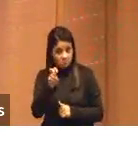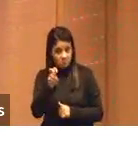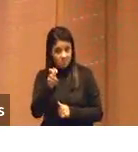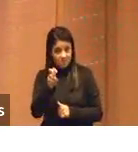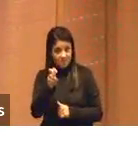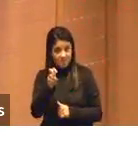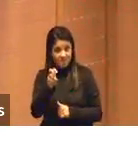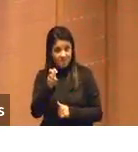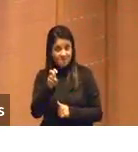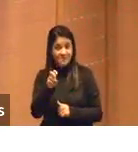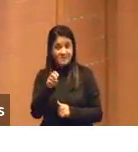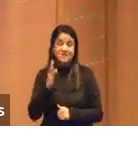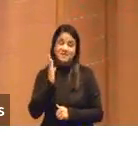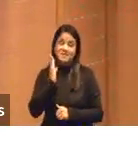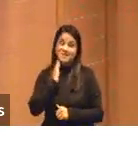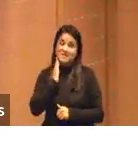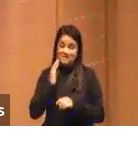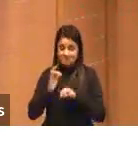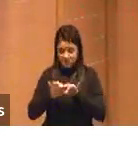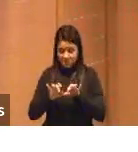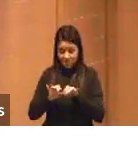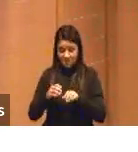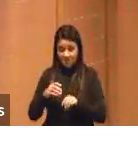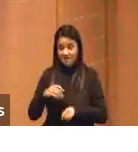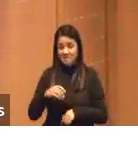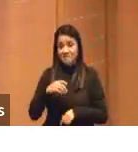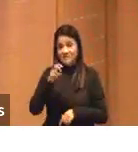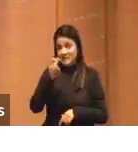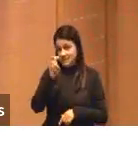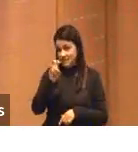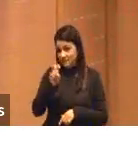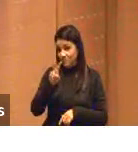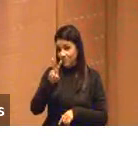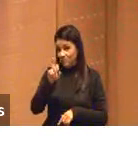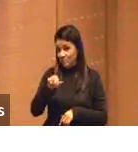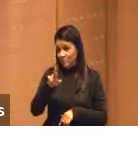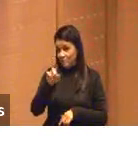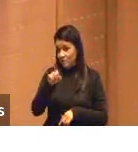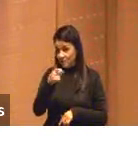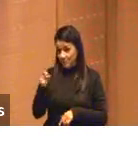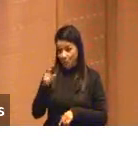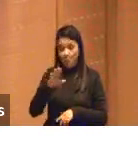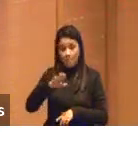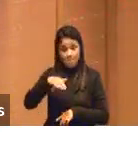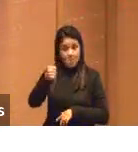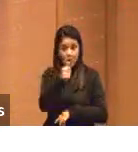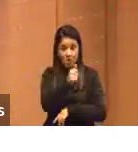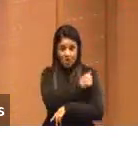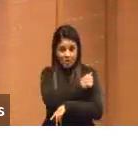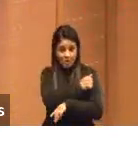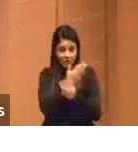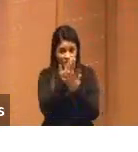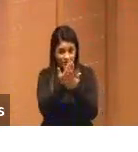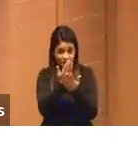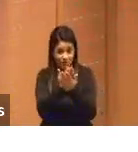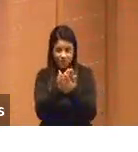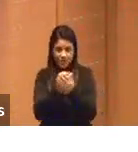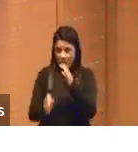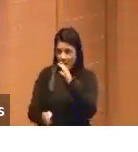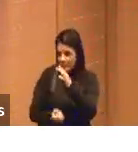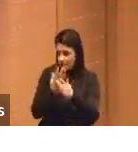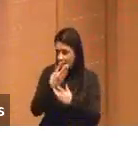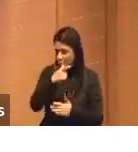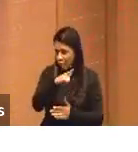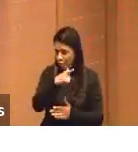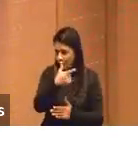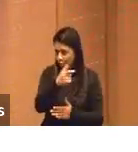Se eu estou falando do Tietro GPT-5, que ele vai ser o melhor dos estudantes de nós, ele não vai ser lançado em 2045, ele vai ser